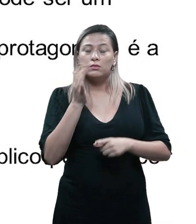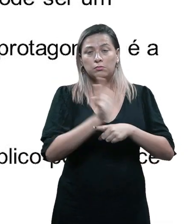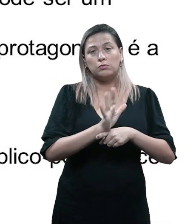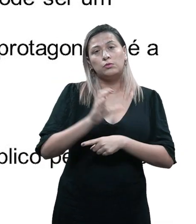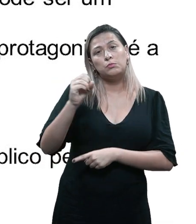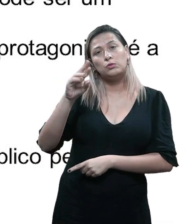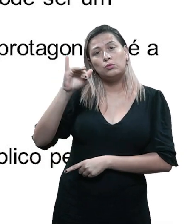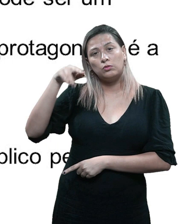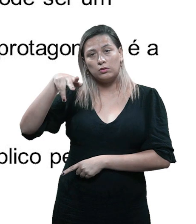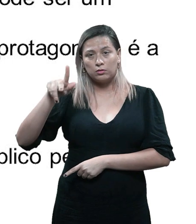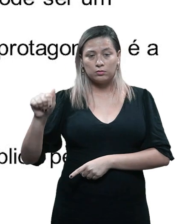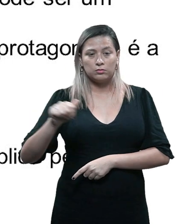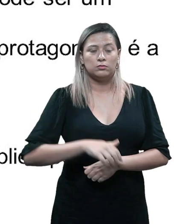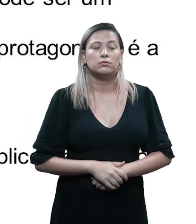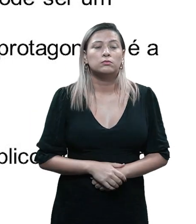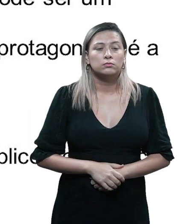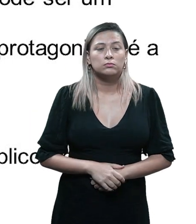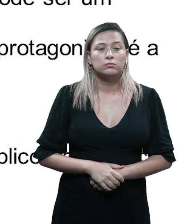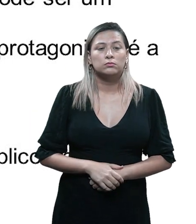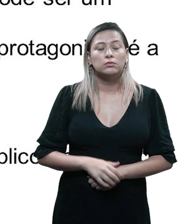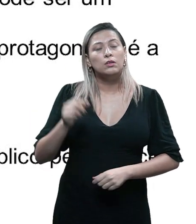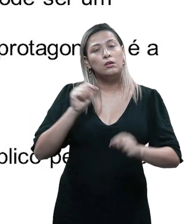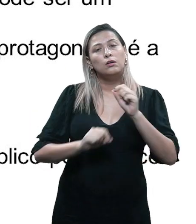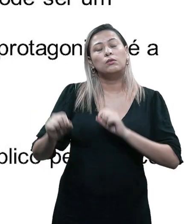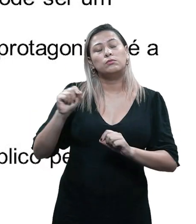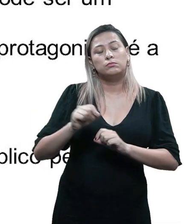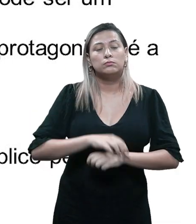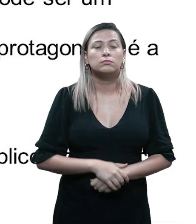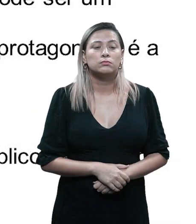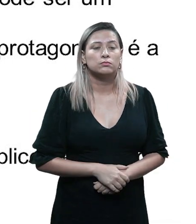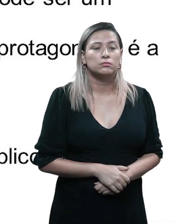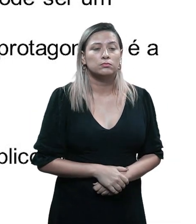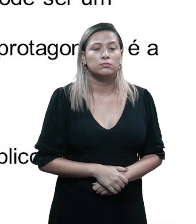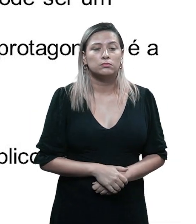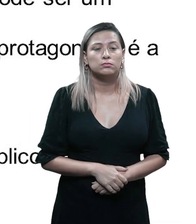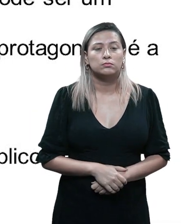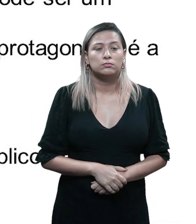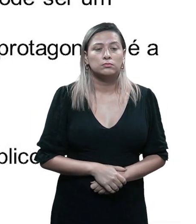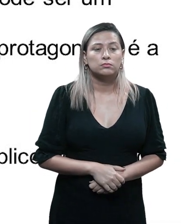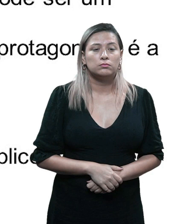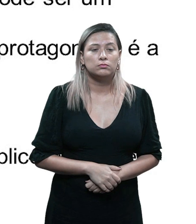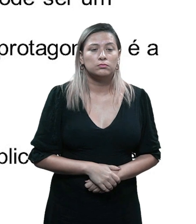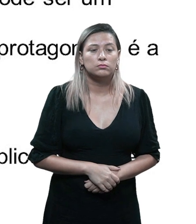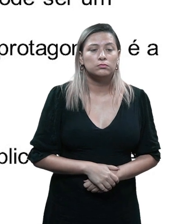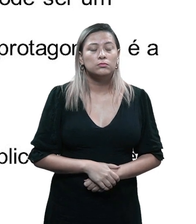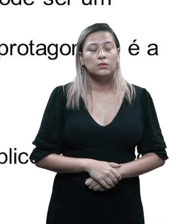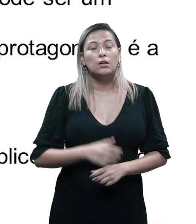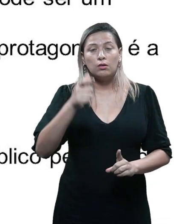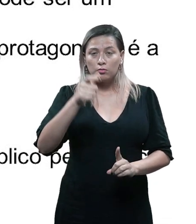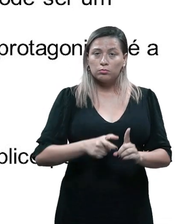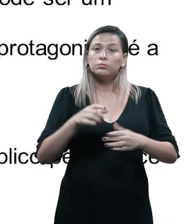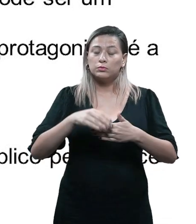Coringa, então, o Coringa, ele é o protagonista. No filme Coringa, ele é um protagonista, certo? O que